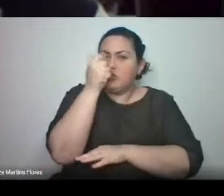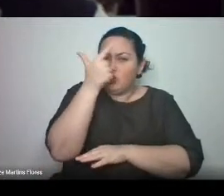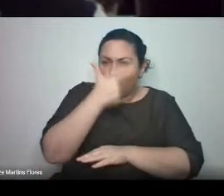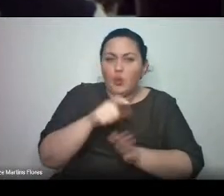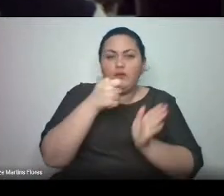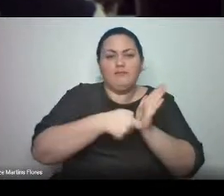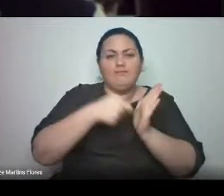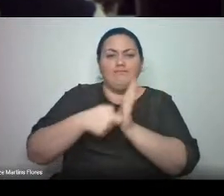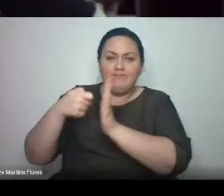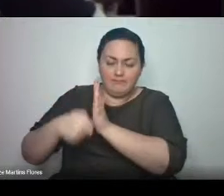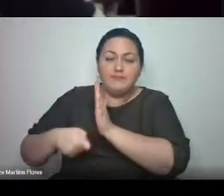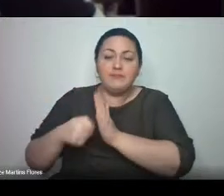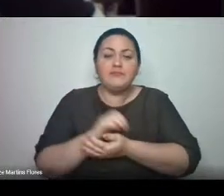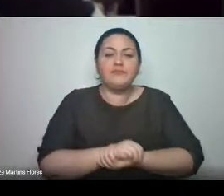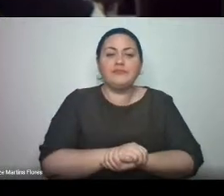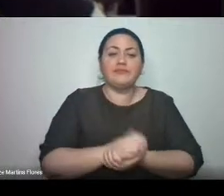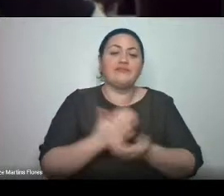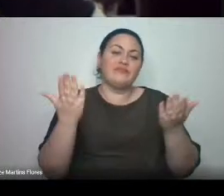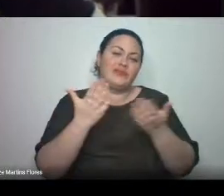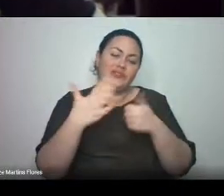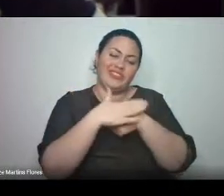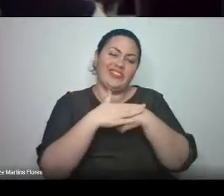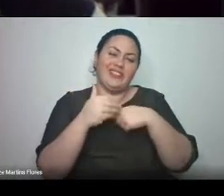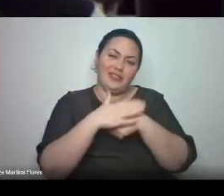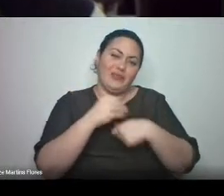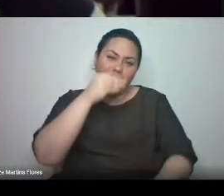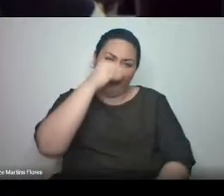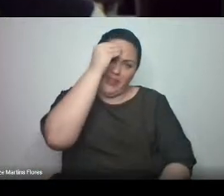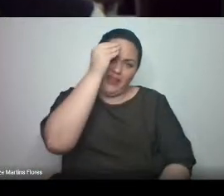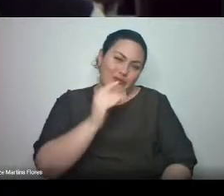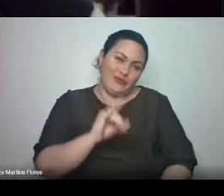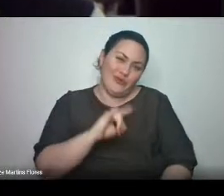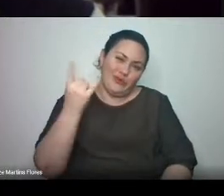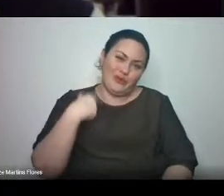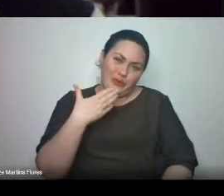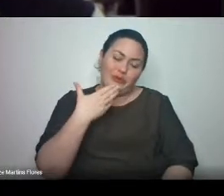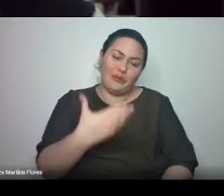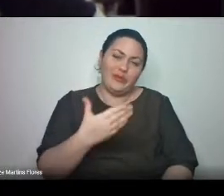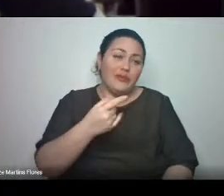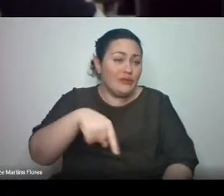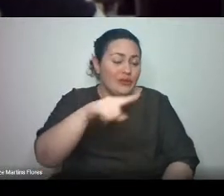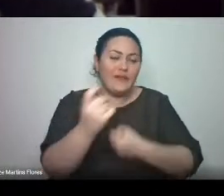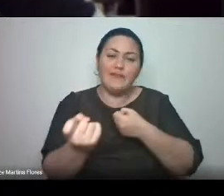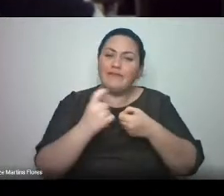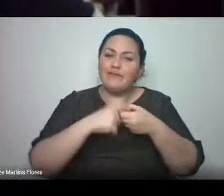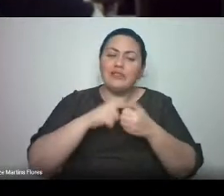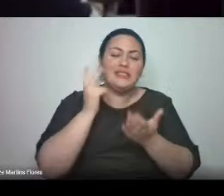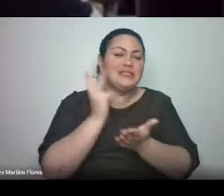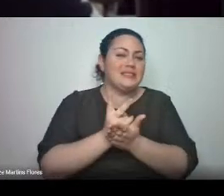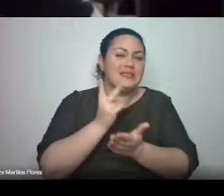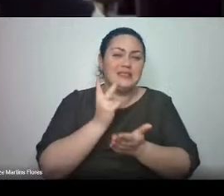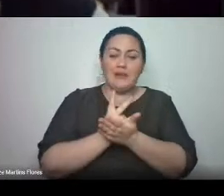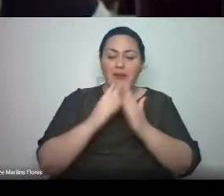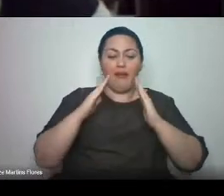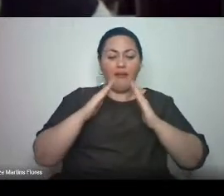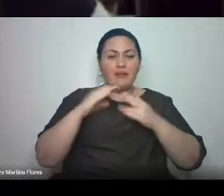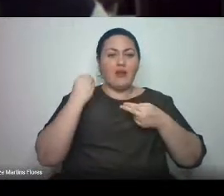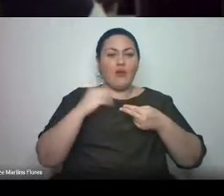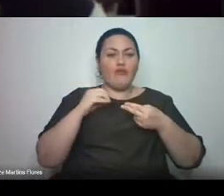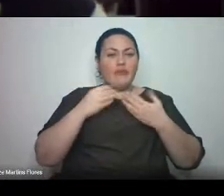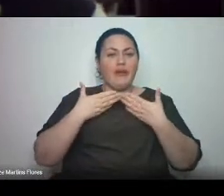E por fim, meus queridos afilhados, um pedido, voltem sempre à Casa UFCSPA,